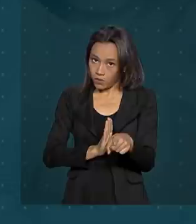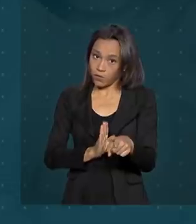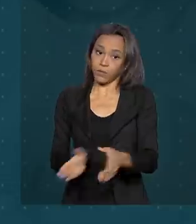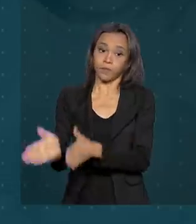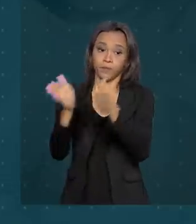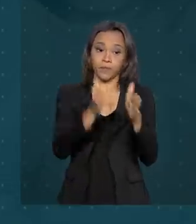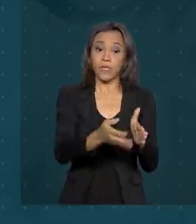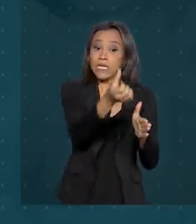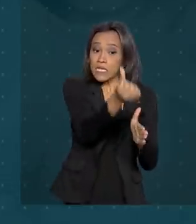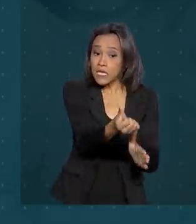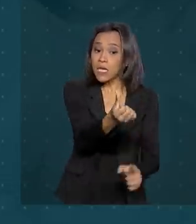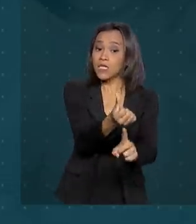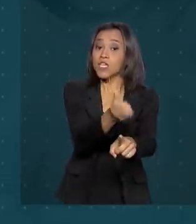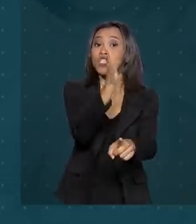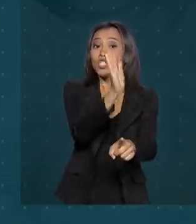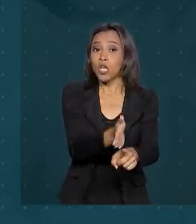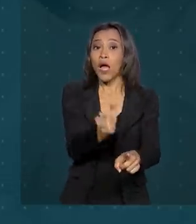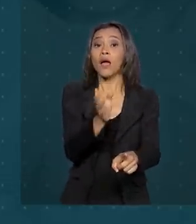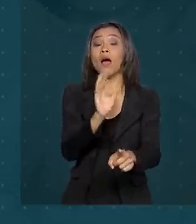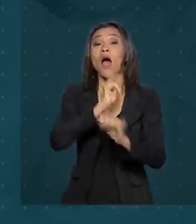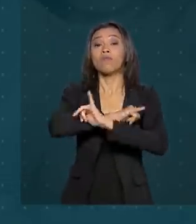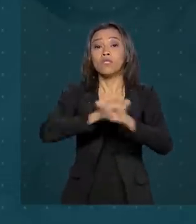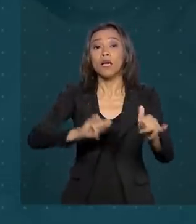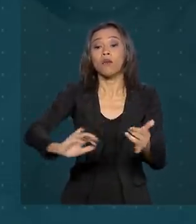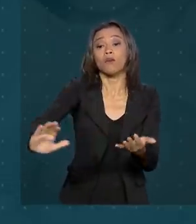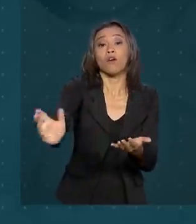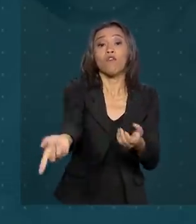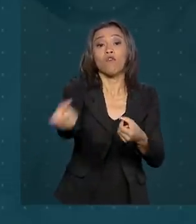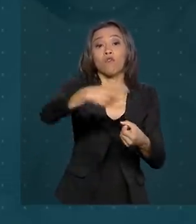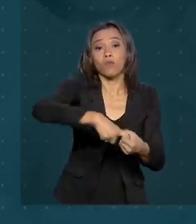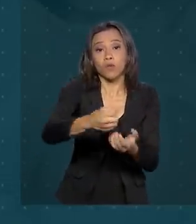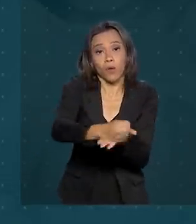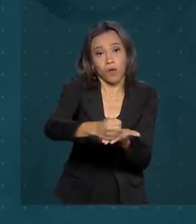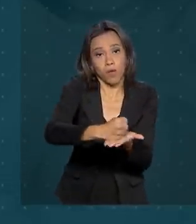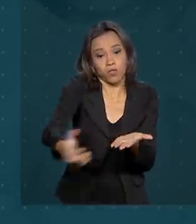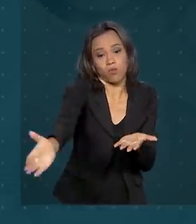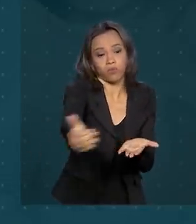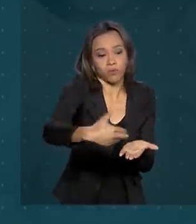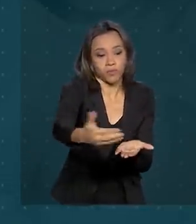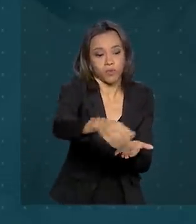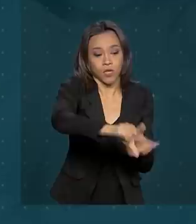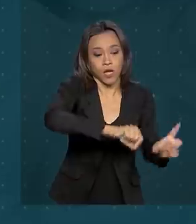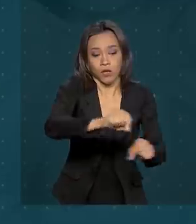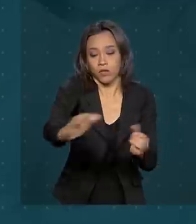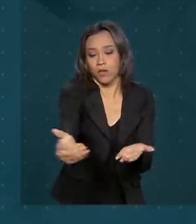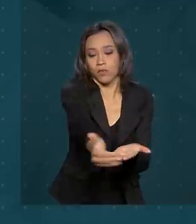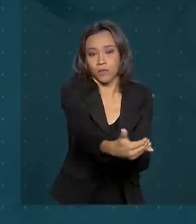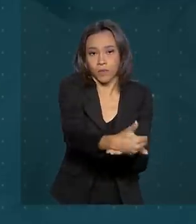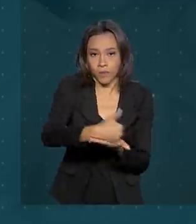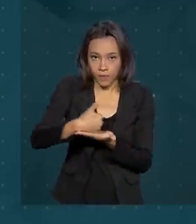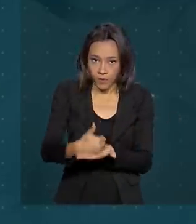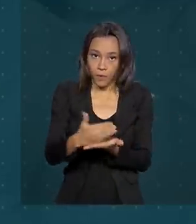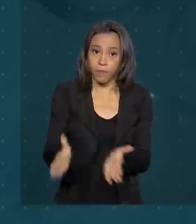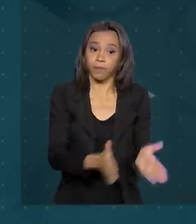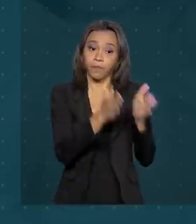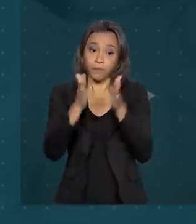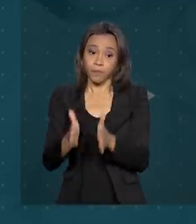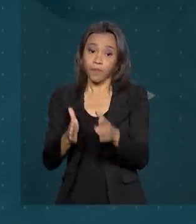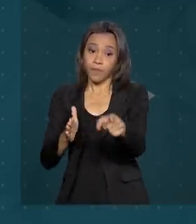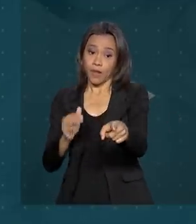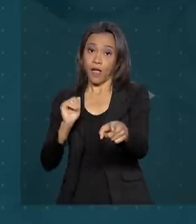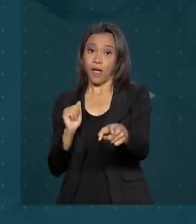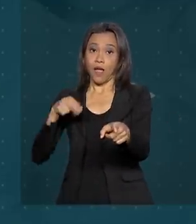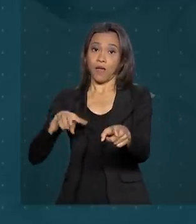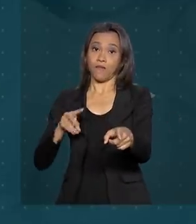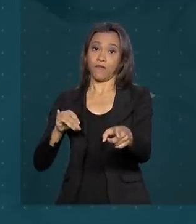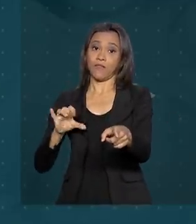menos seis já anunciaram o recol do remédio e começaram a tirar o produto do mercado. A Anvisa recebeu mais de 200 lotes